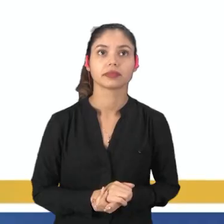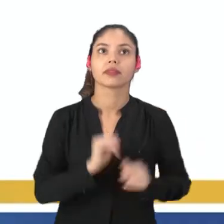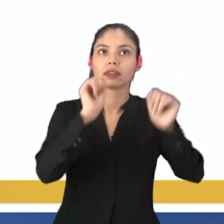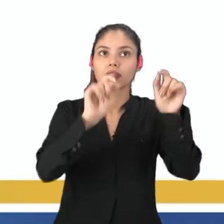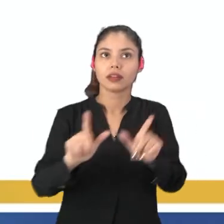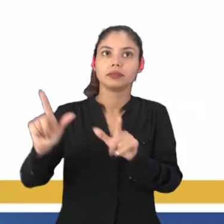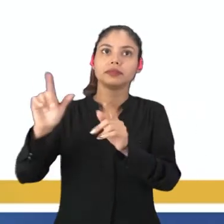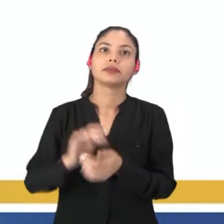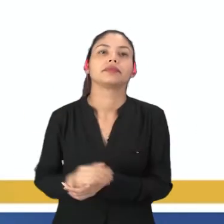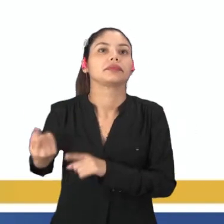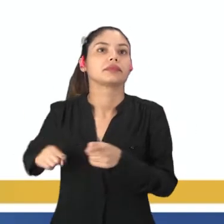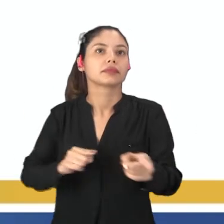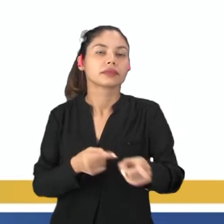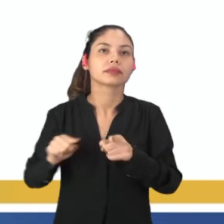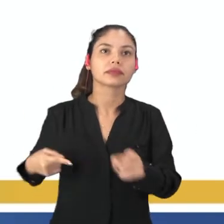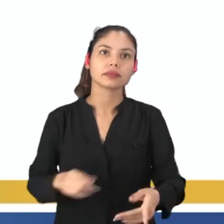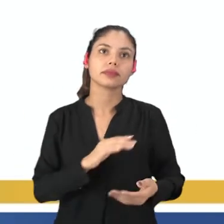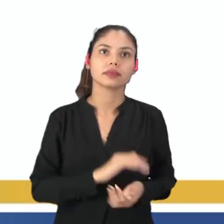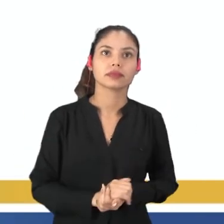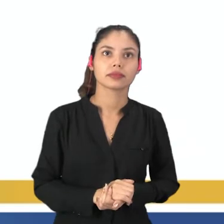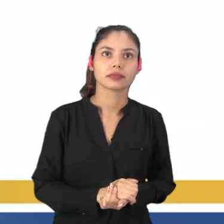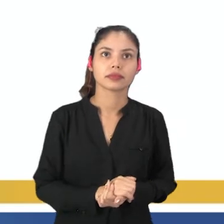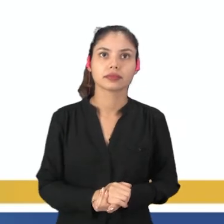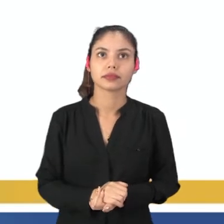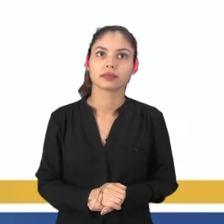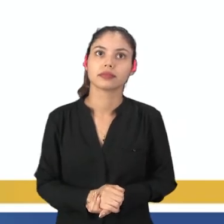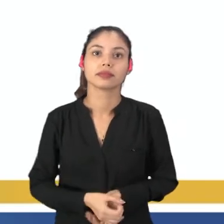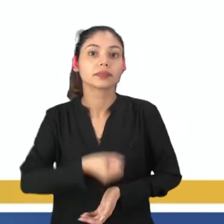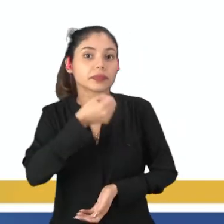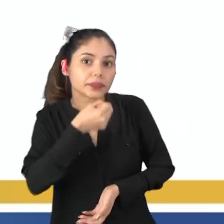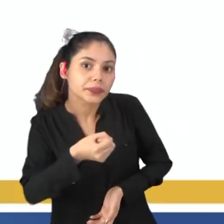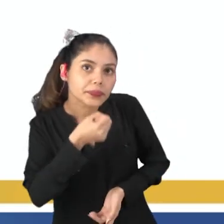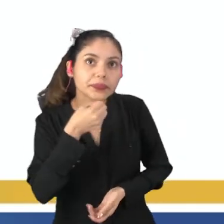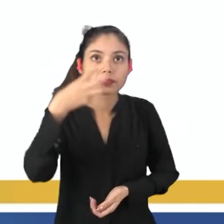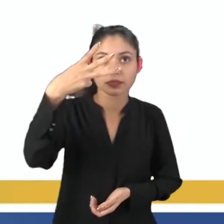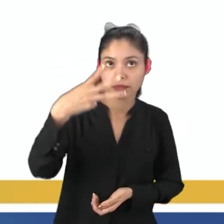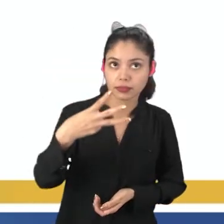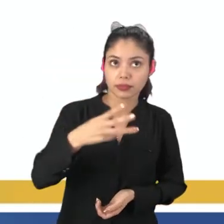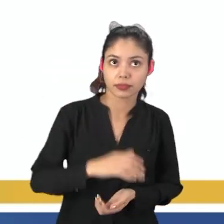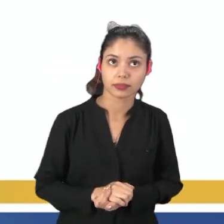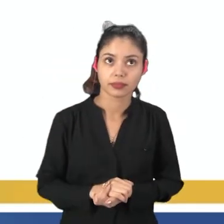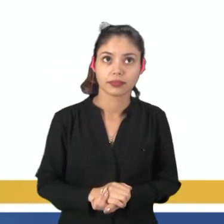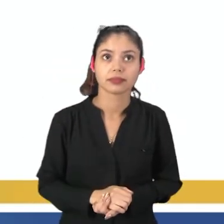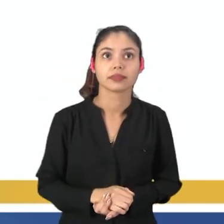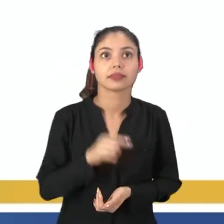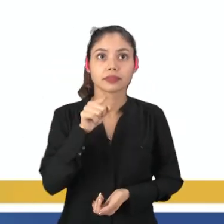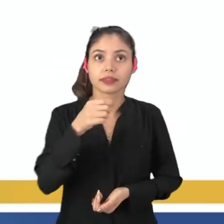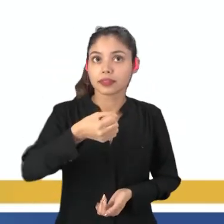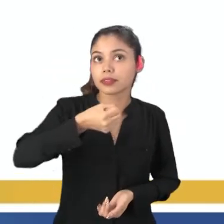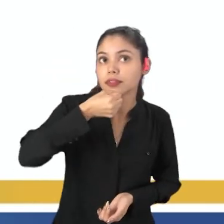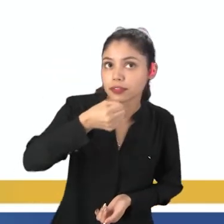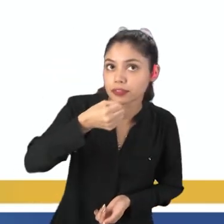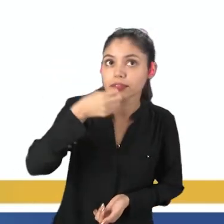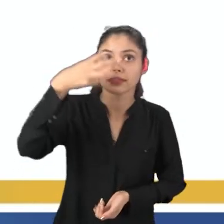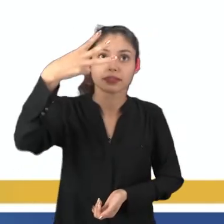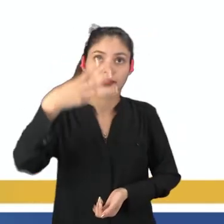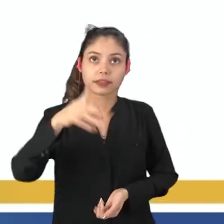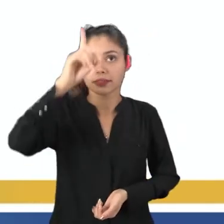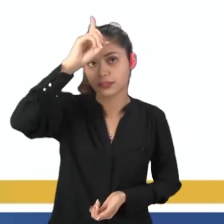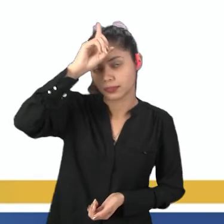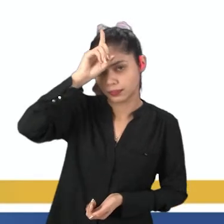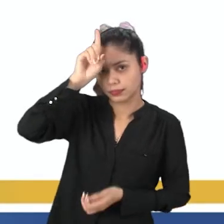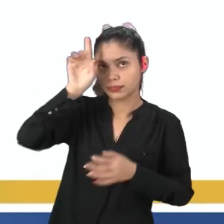sua tela O nosso desafio de hoje é o seguinte Você vai entrevistar... Desculpa Você vai entrevistar